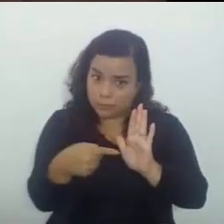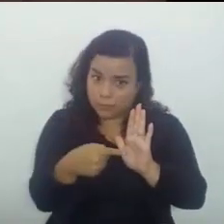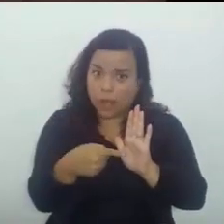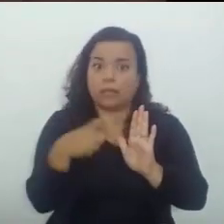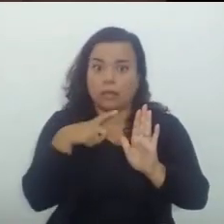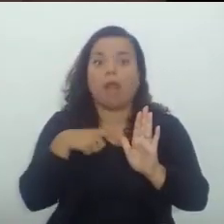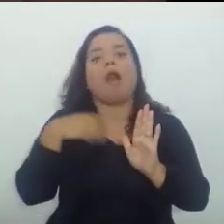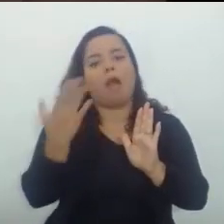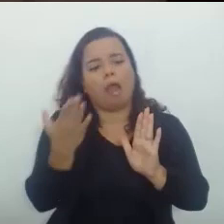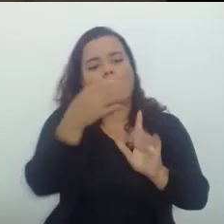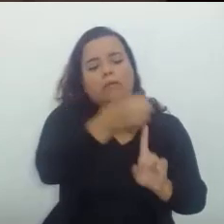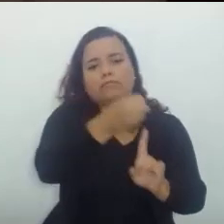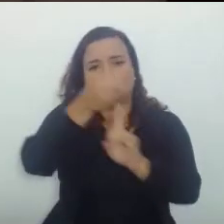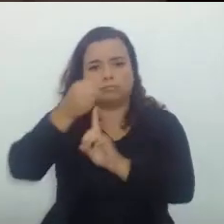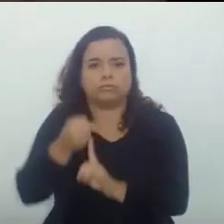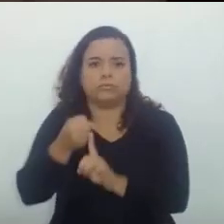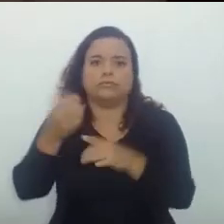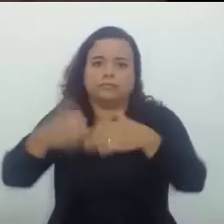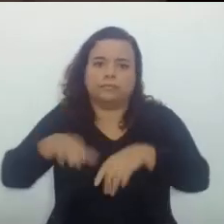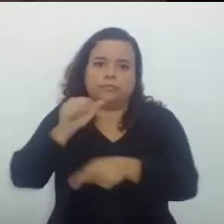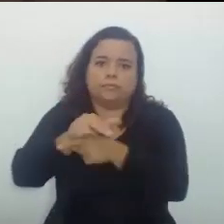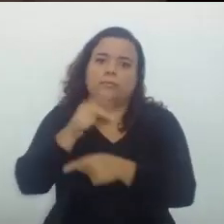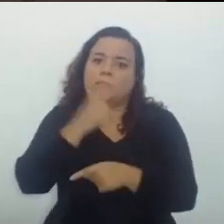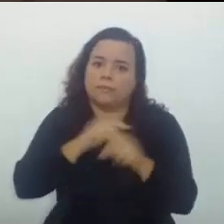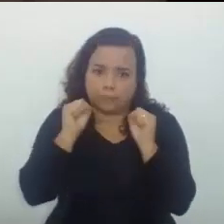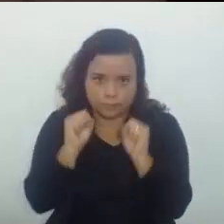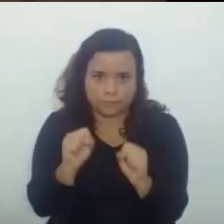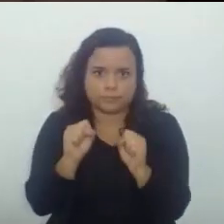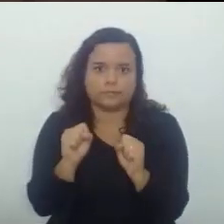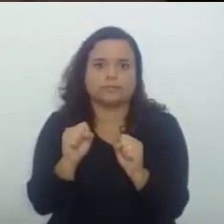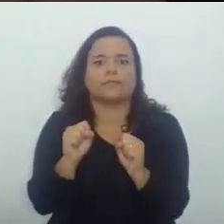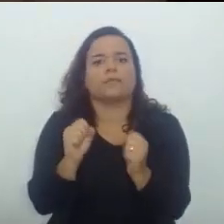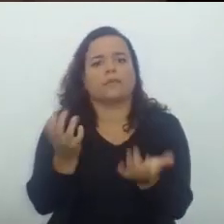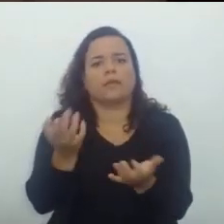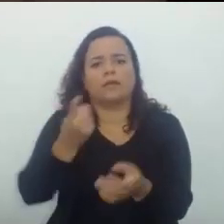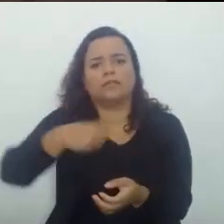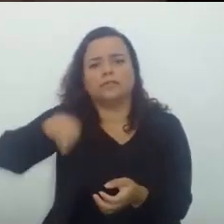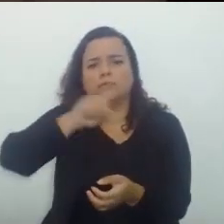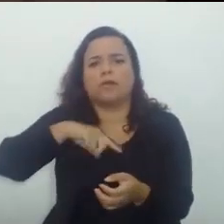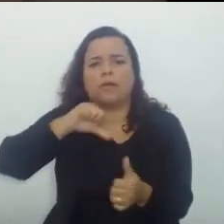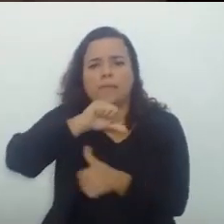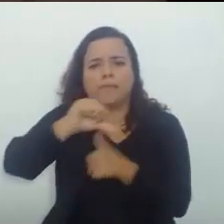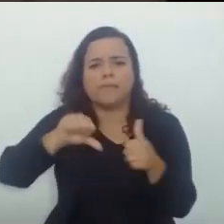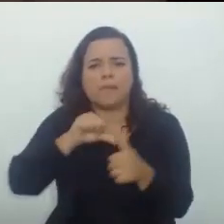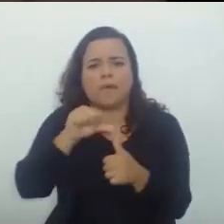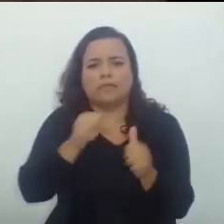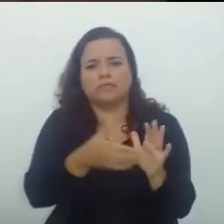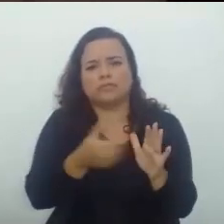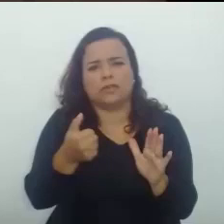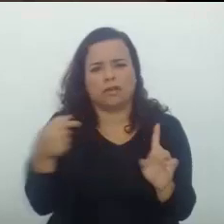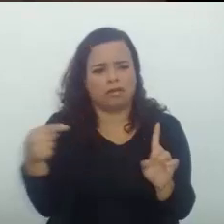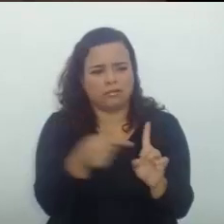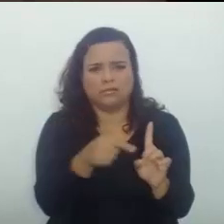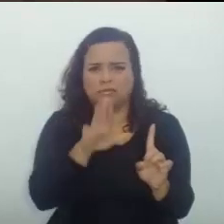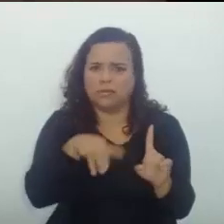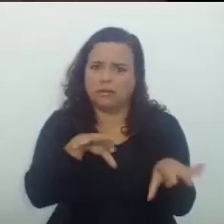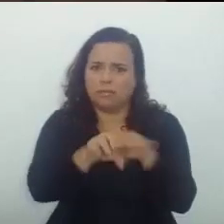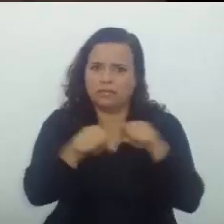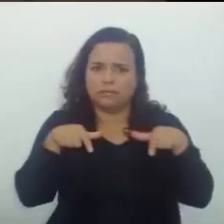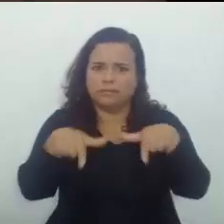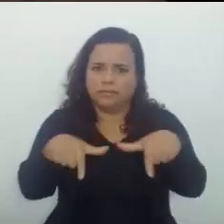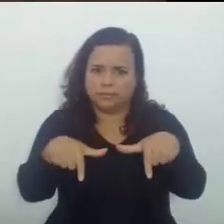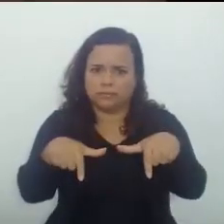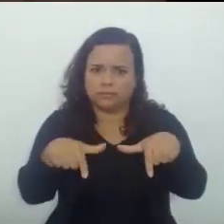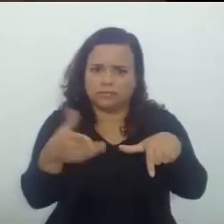Retirar Daqueles que Se inscreveram Apresentaram O diploma Regularmente E não poderão Ser nomeados Porque não tem Vaga